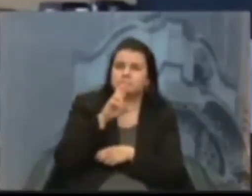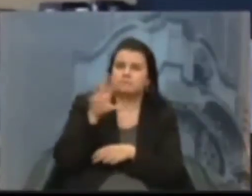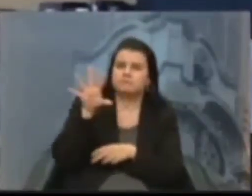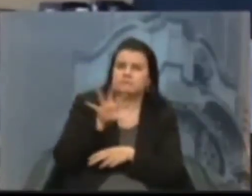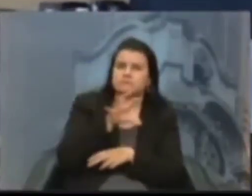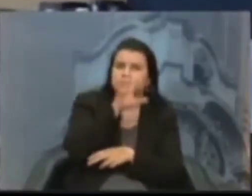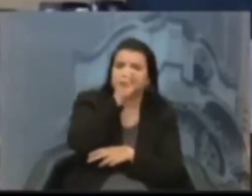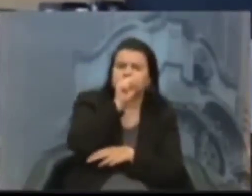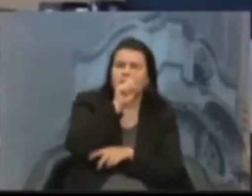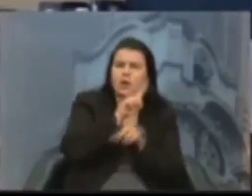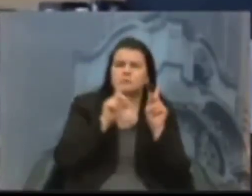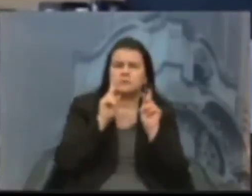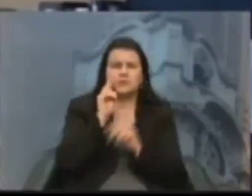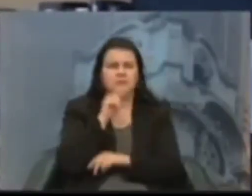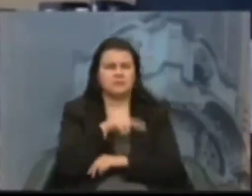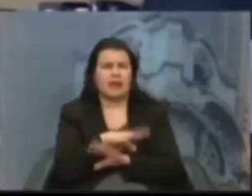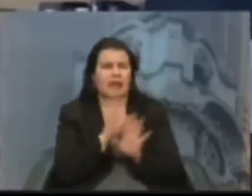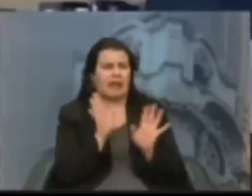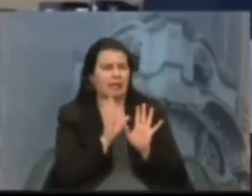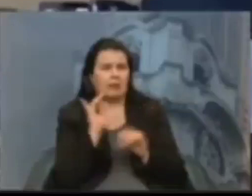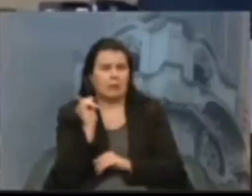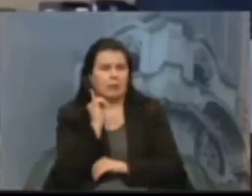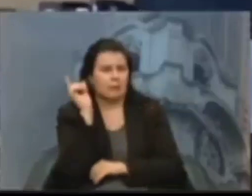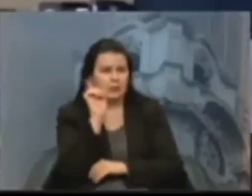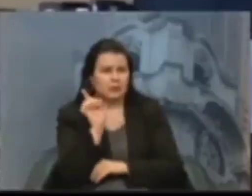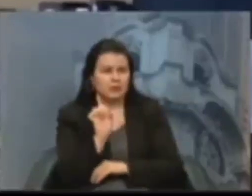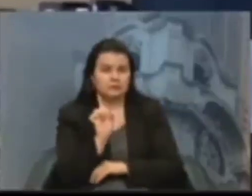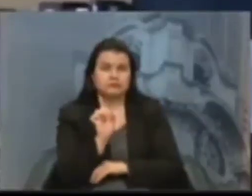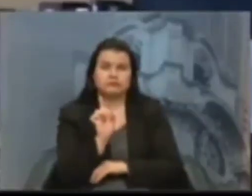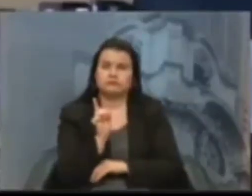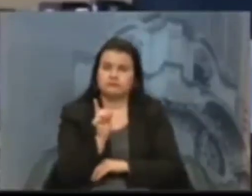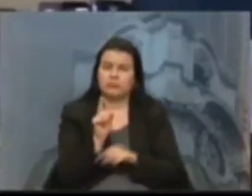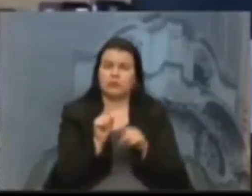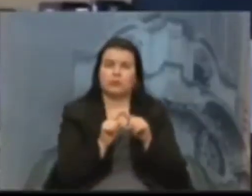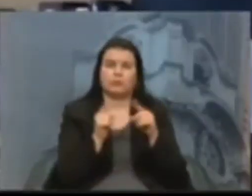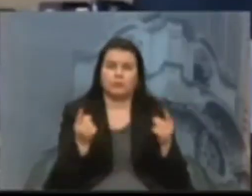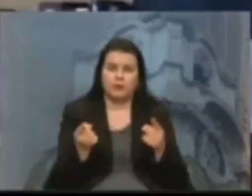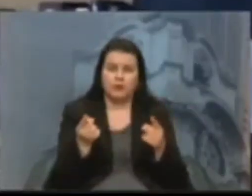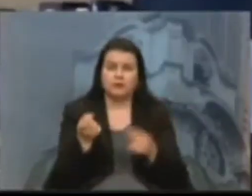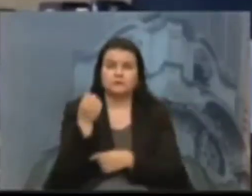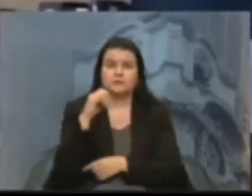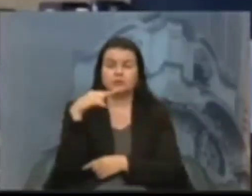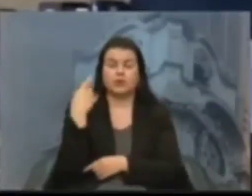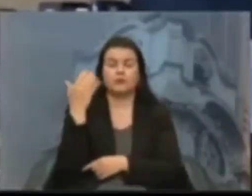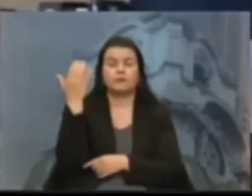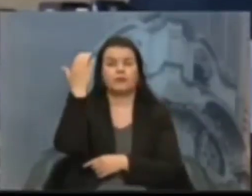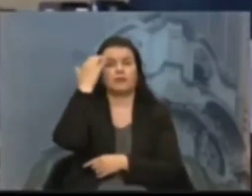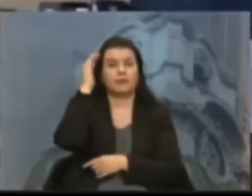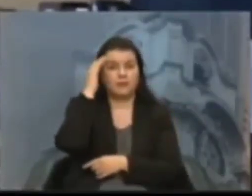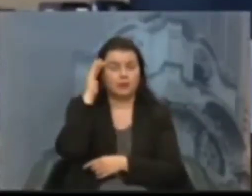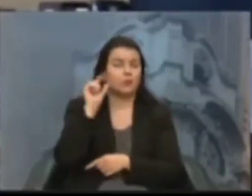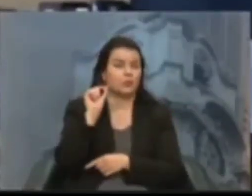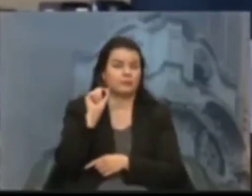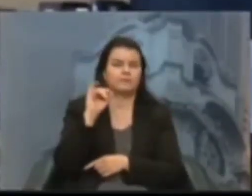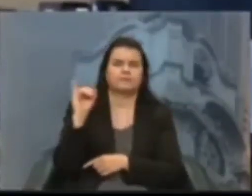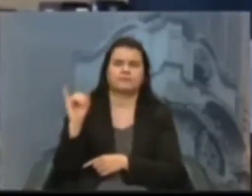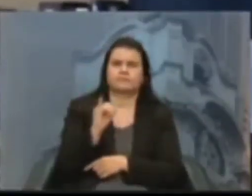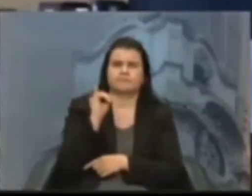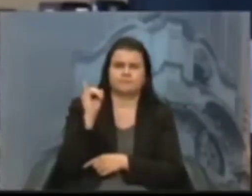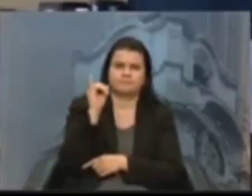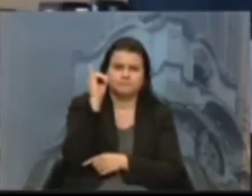pessoas podem achar que isso é irrelevante, mas, se nós entendermos a importância